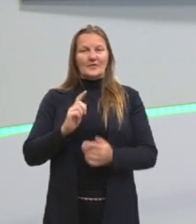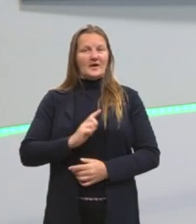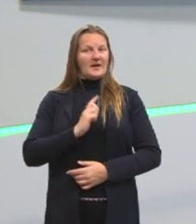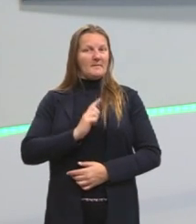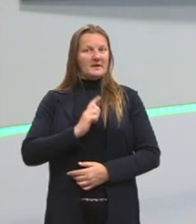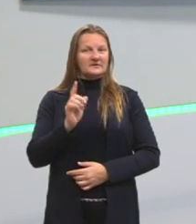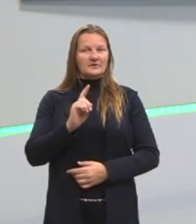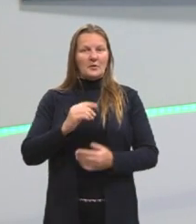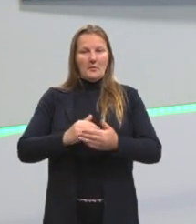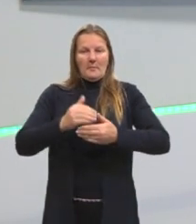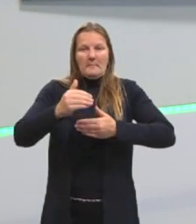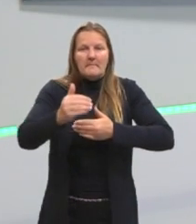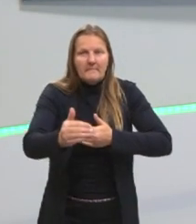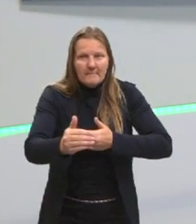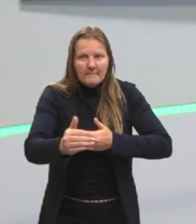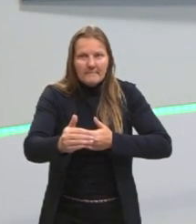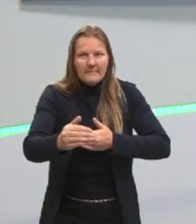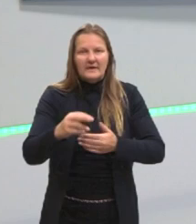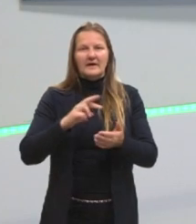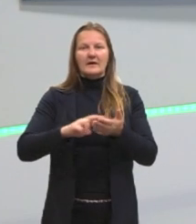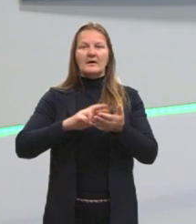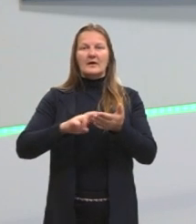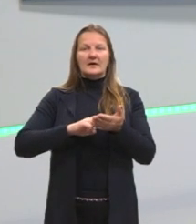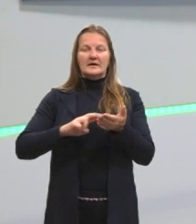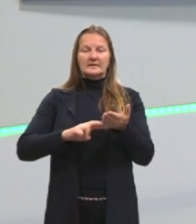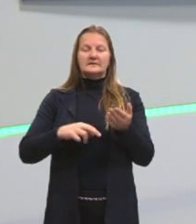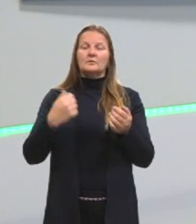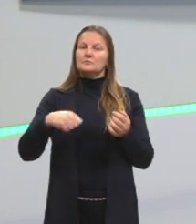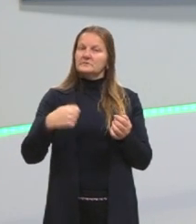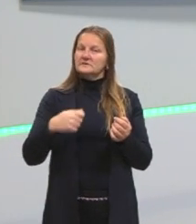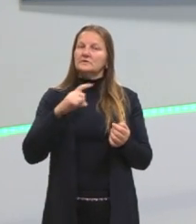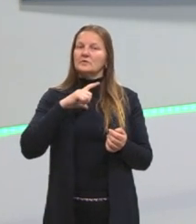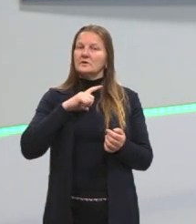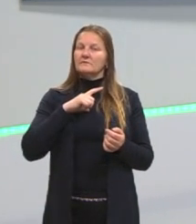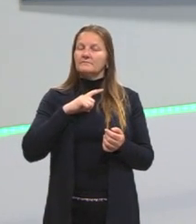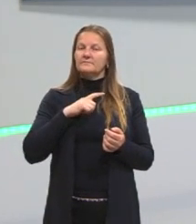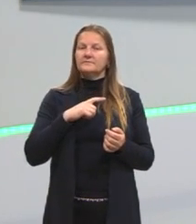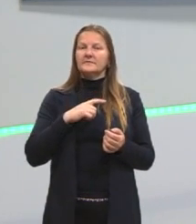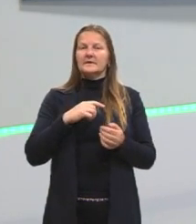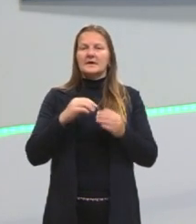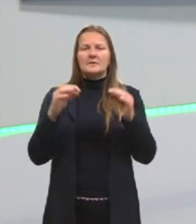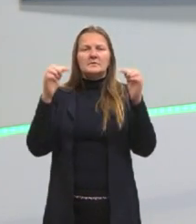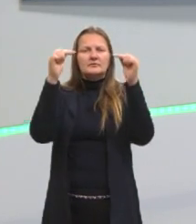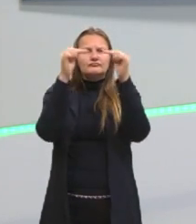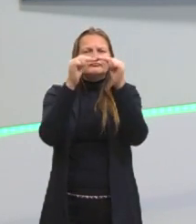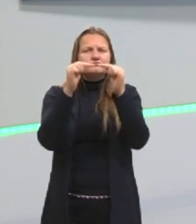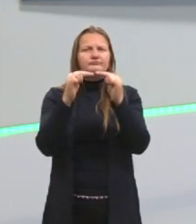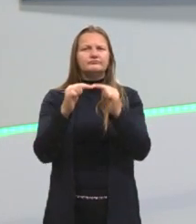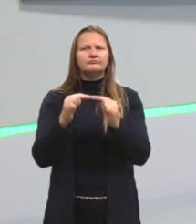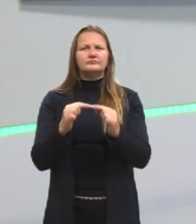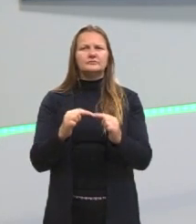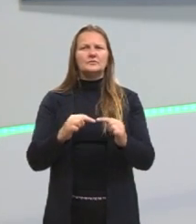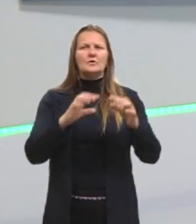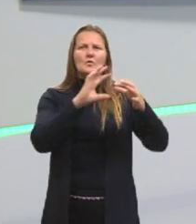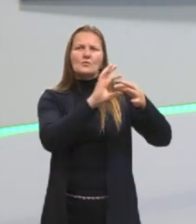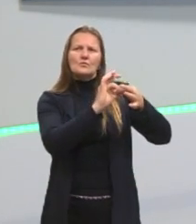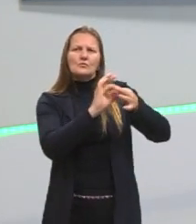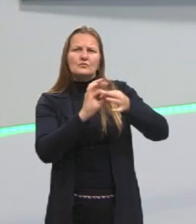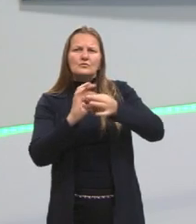a gente passar do ponto que a redação precisa, que é aquele ponto de alinhamento em relação à